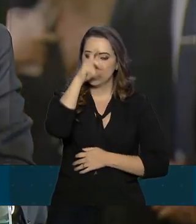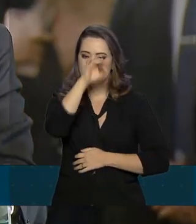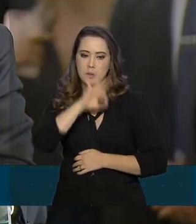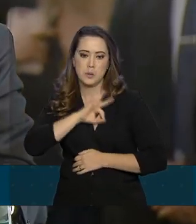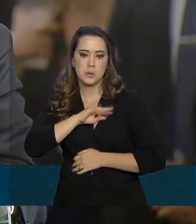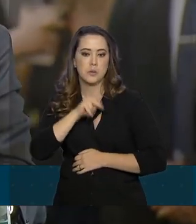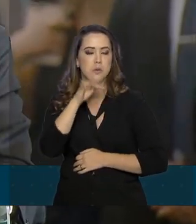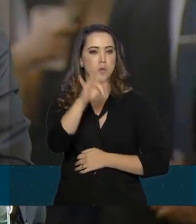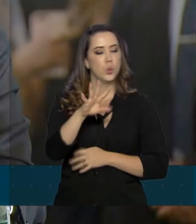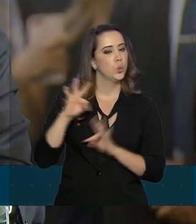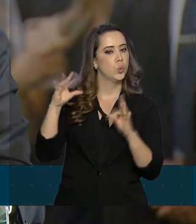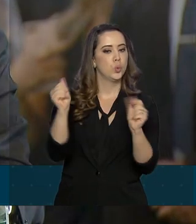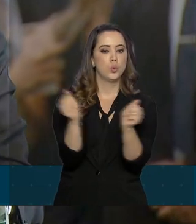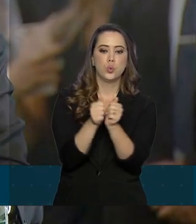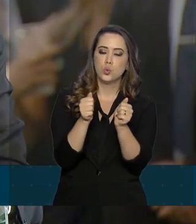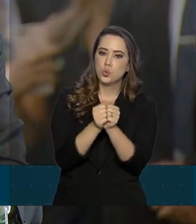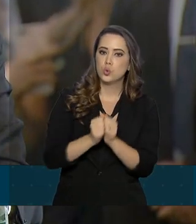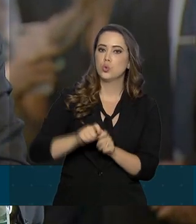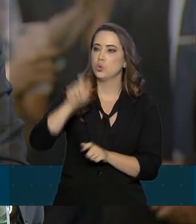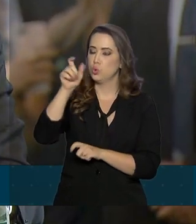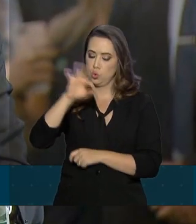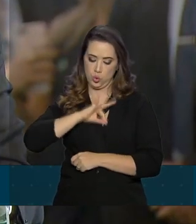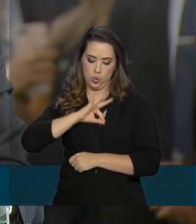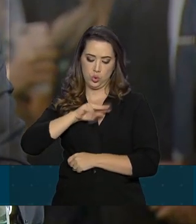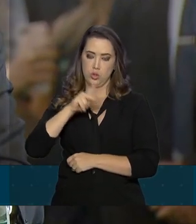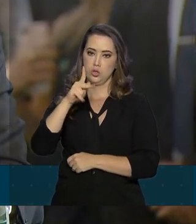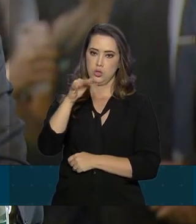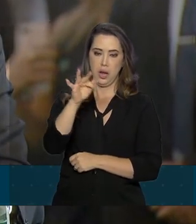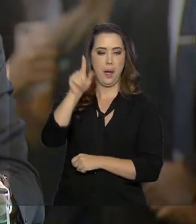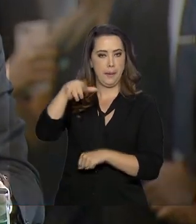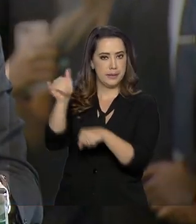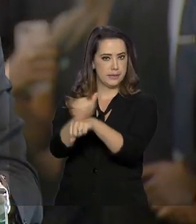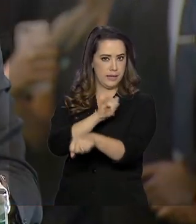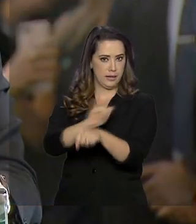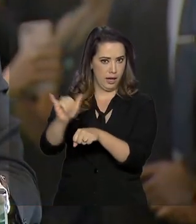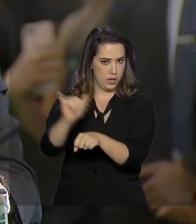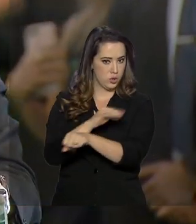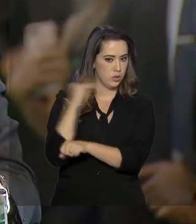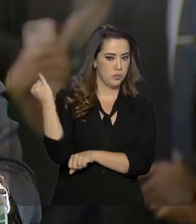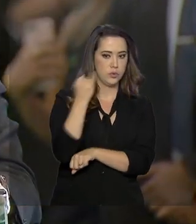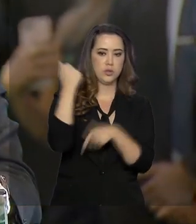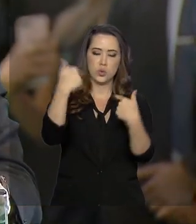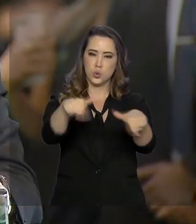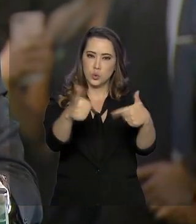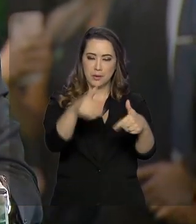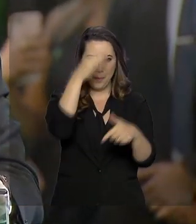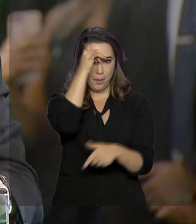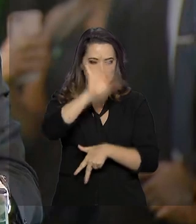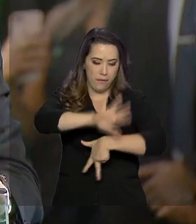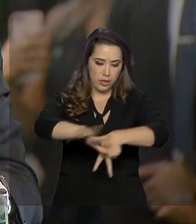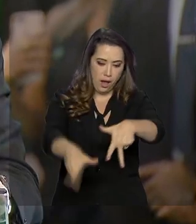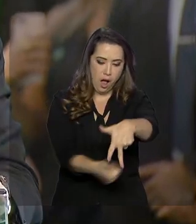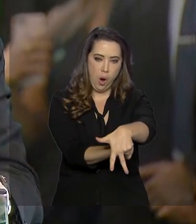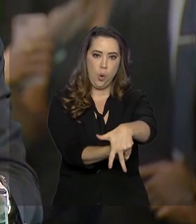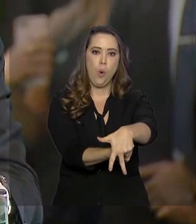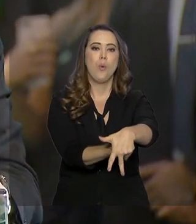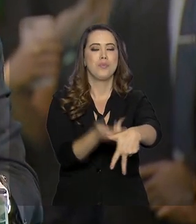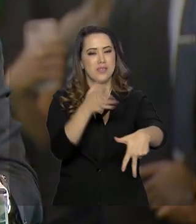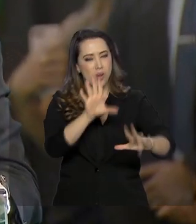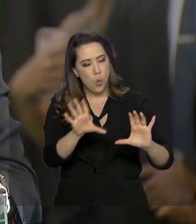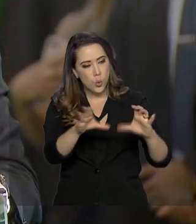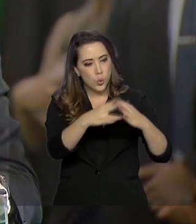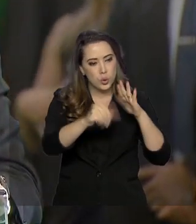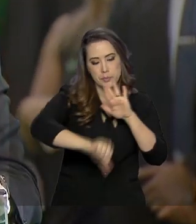Tudo com a compreensão de que a Polícia Federal é estratégica nesse trabalho contra a corrupção, contra o crime